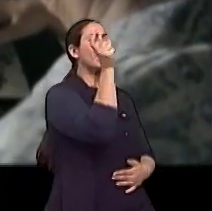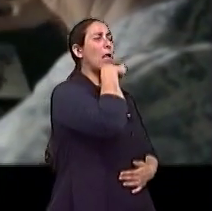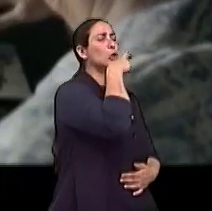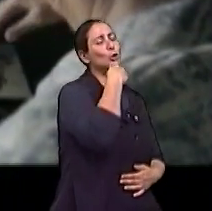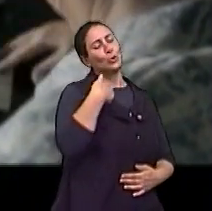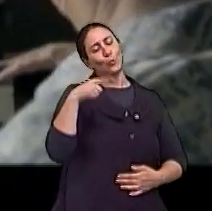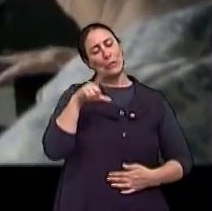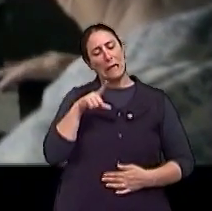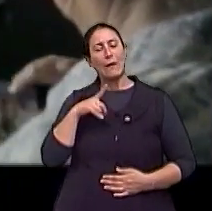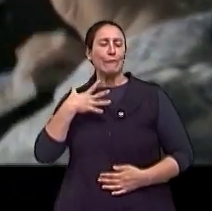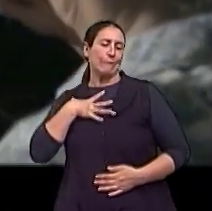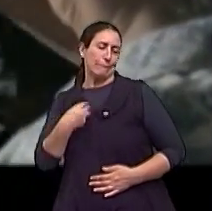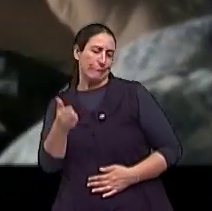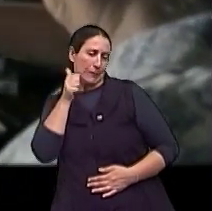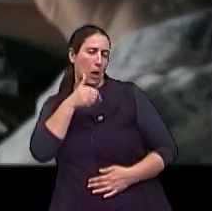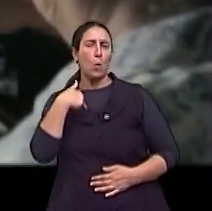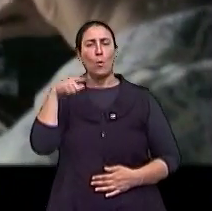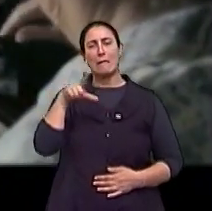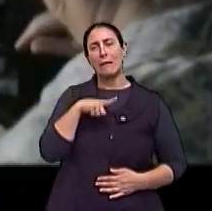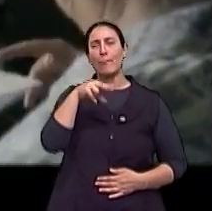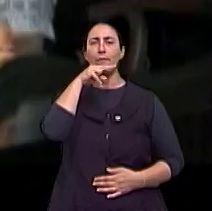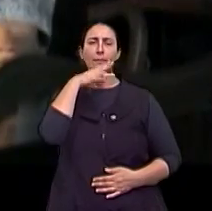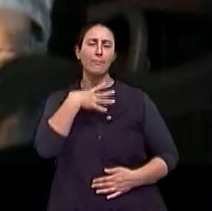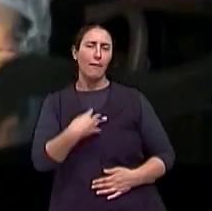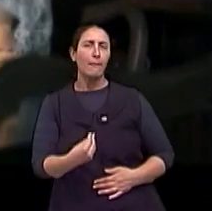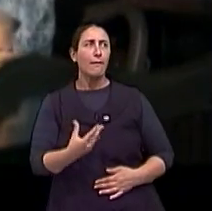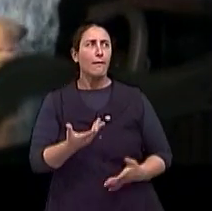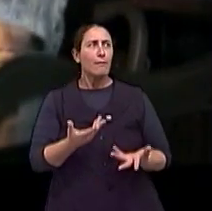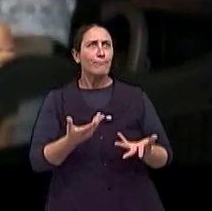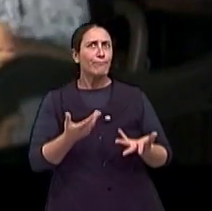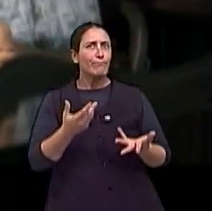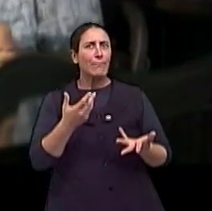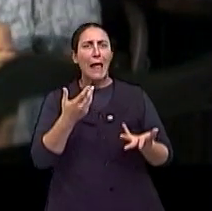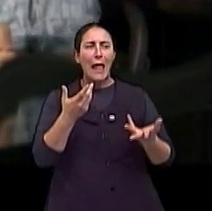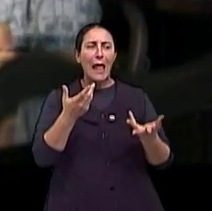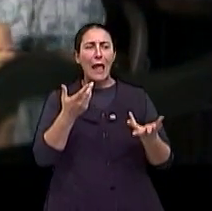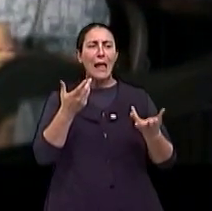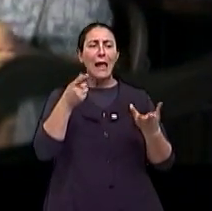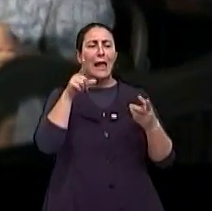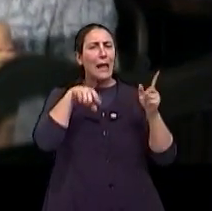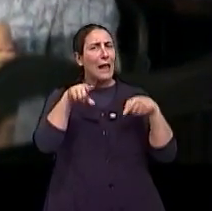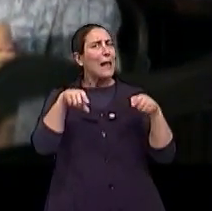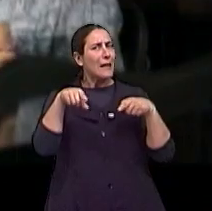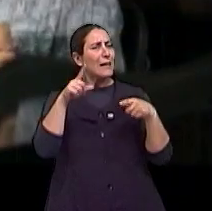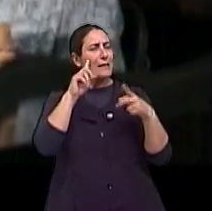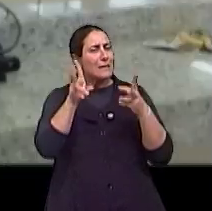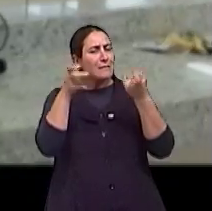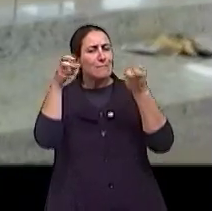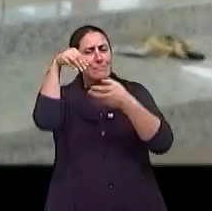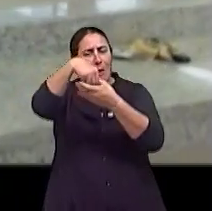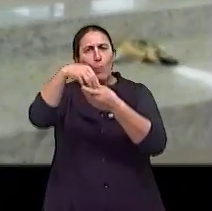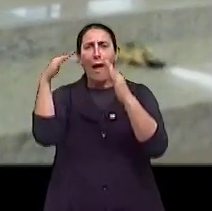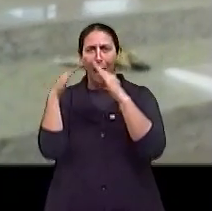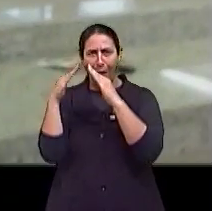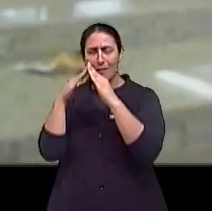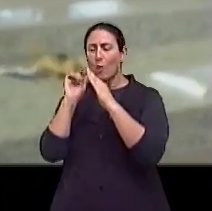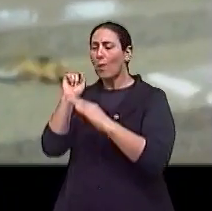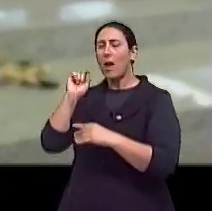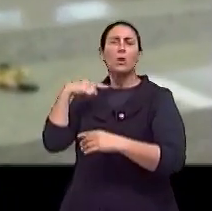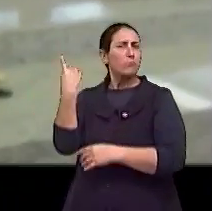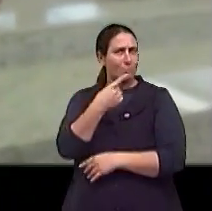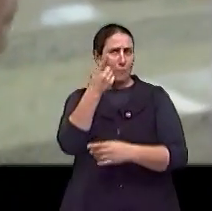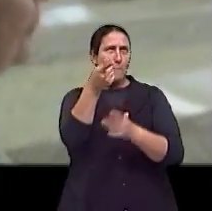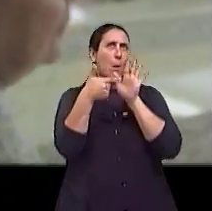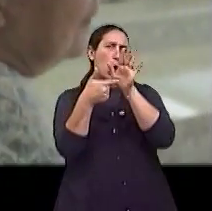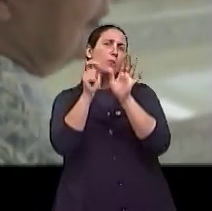tem uma neta, né? Em uma certa medida, todos nós vivemos, né? Todos nós em casa somos um, na nossa intimidade. E,